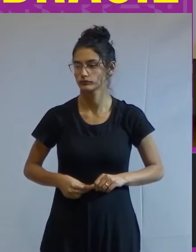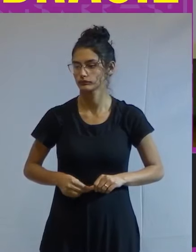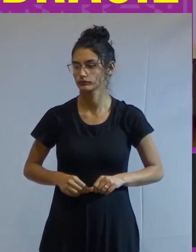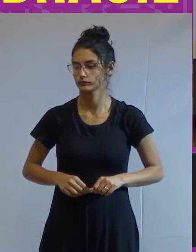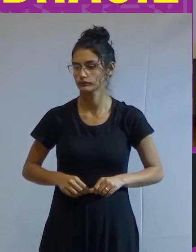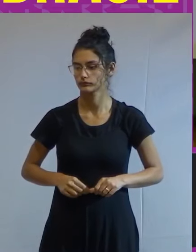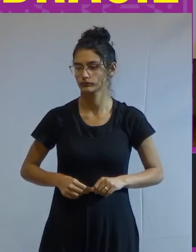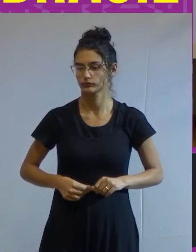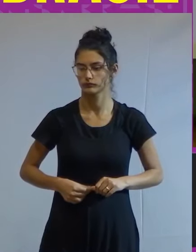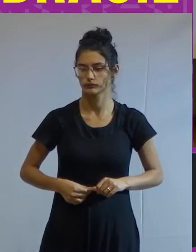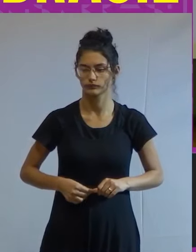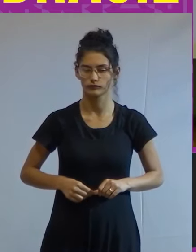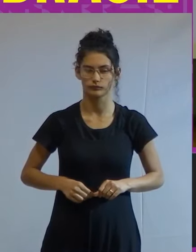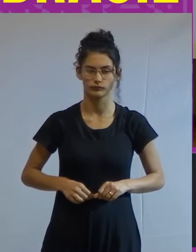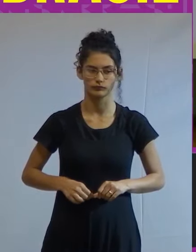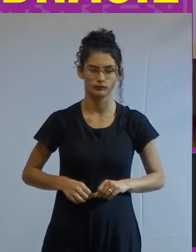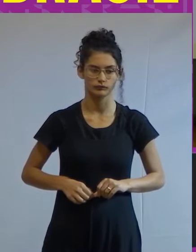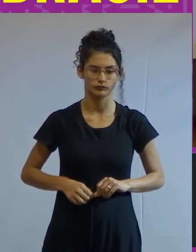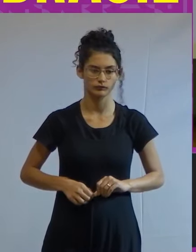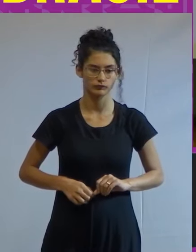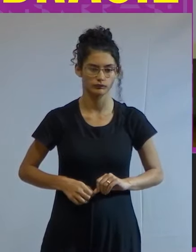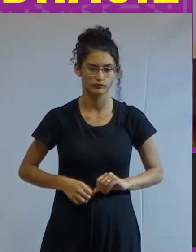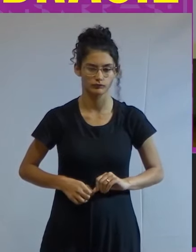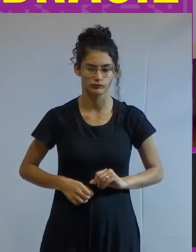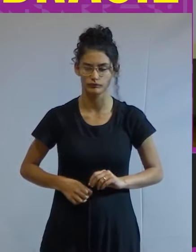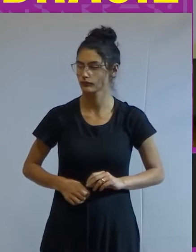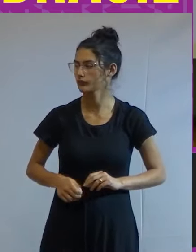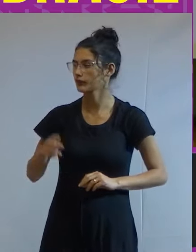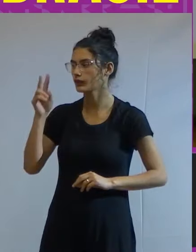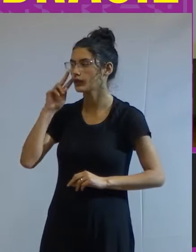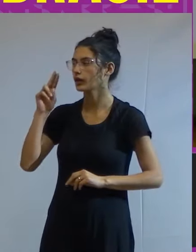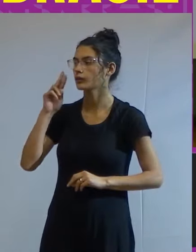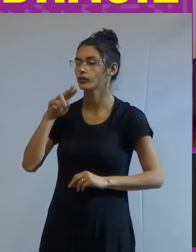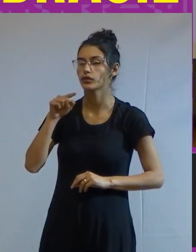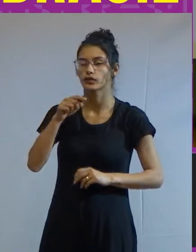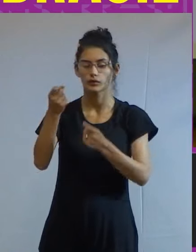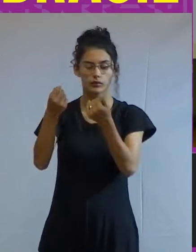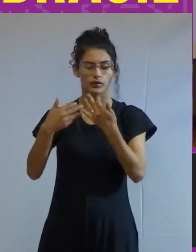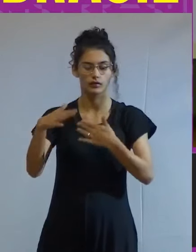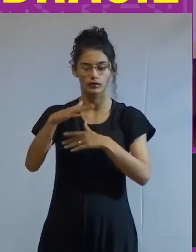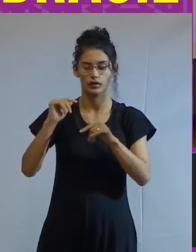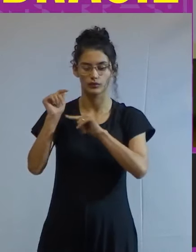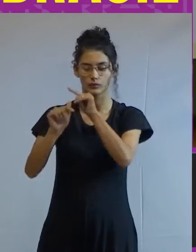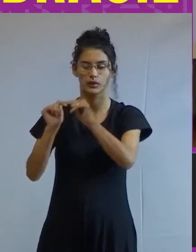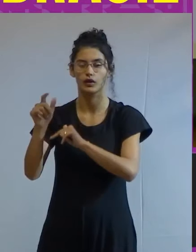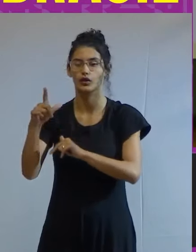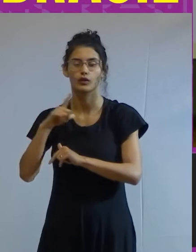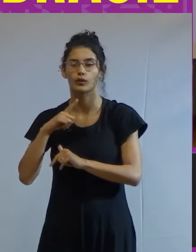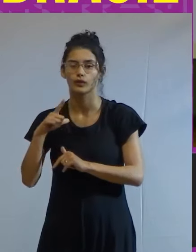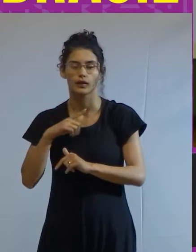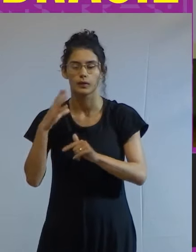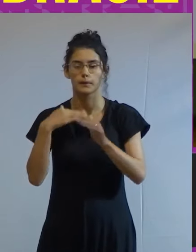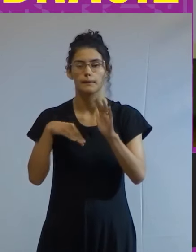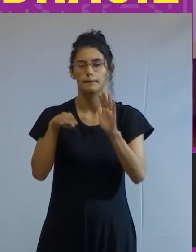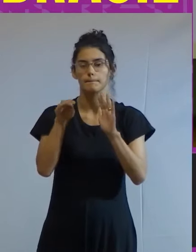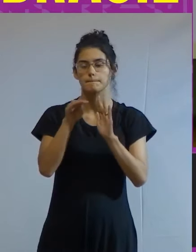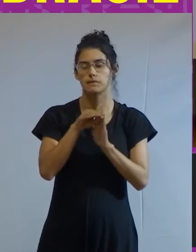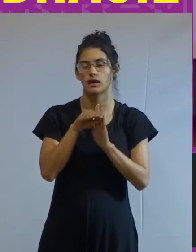quando eu falo nisso eu lembro Natália de você falando do mercado de trabalho não tem exclusão mais